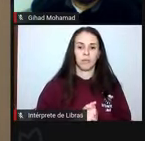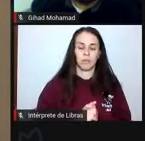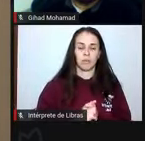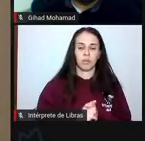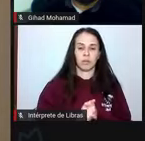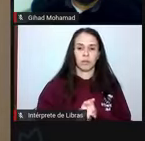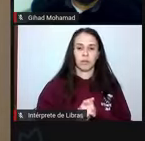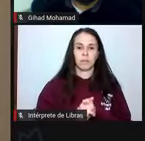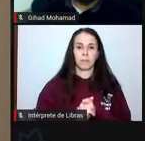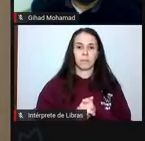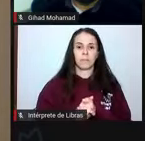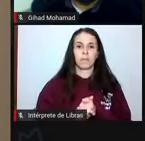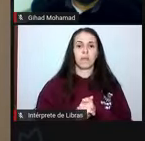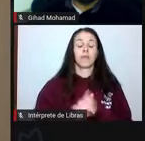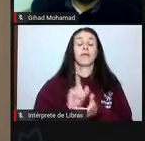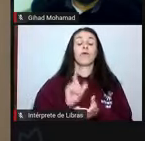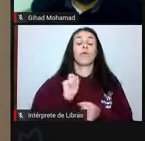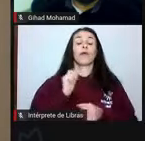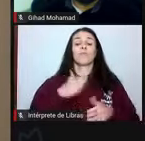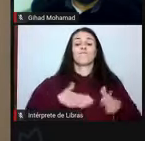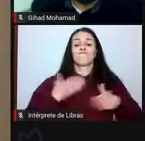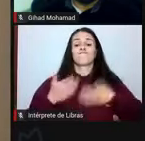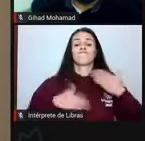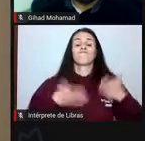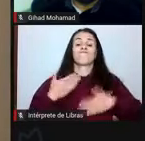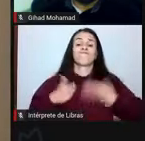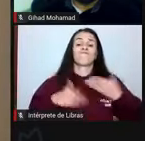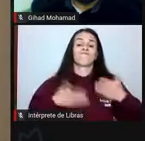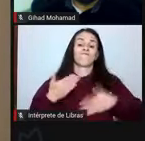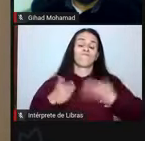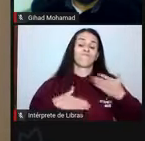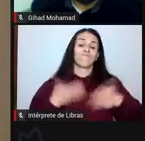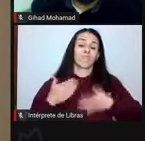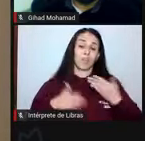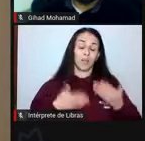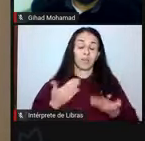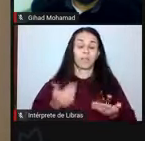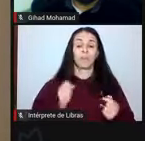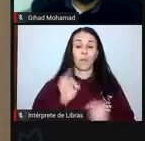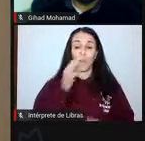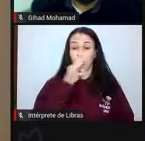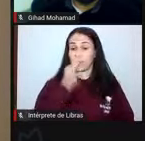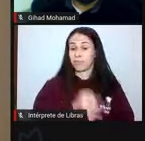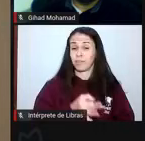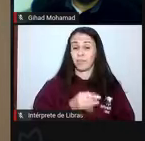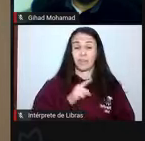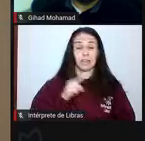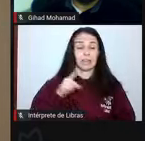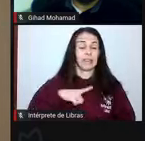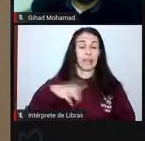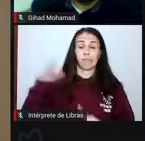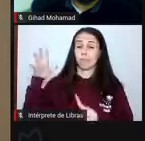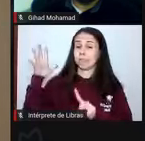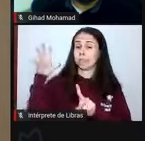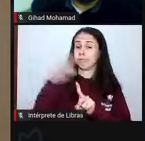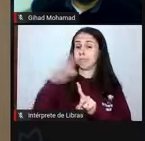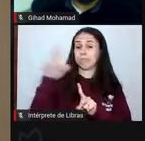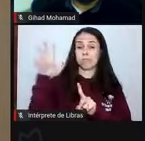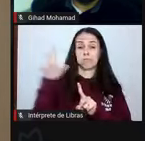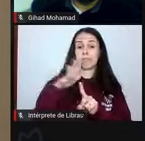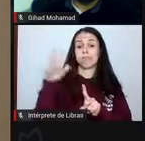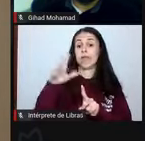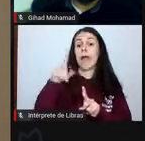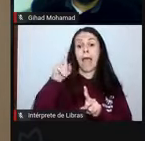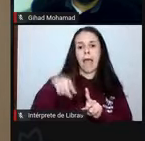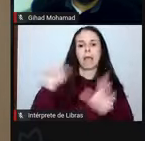nos choca e choca com muita profundidade, um impacto altíssimo é o corte do